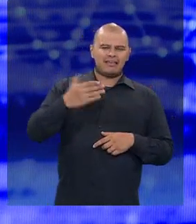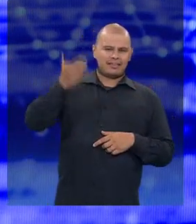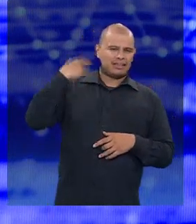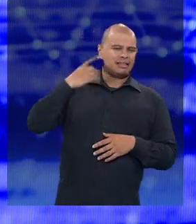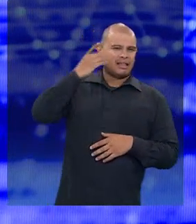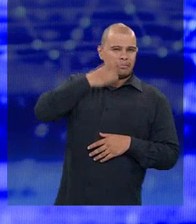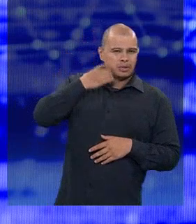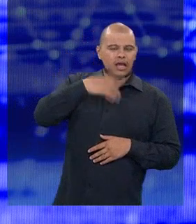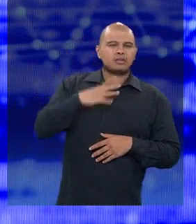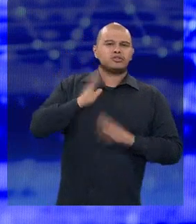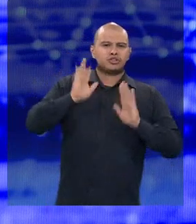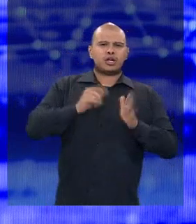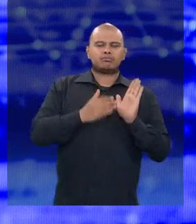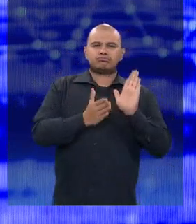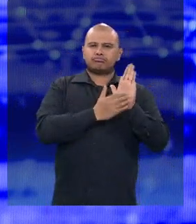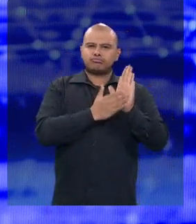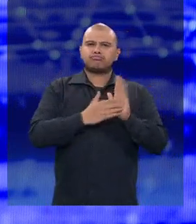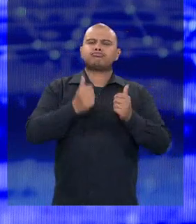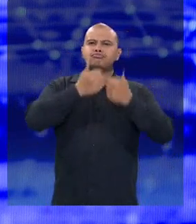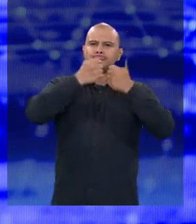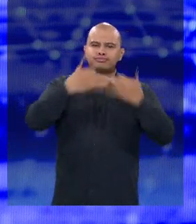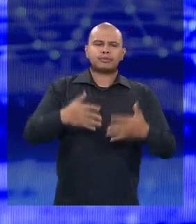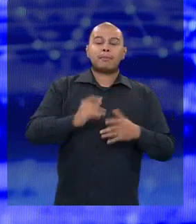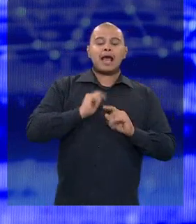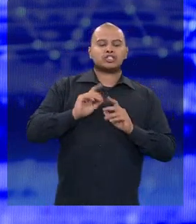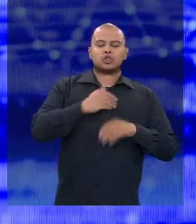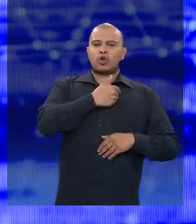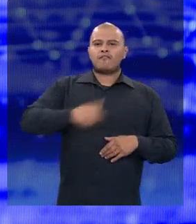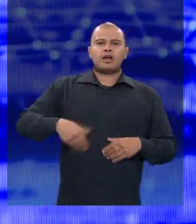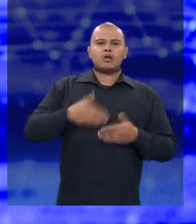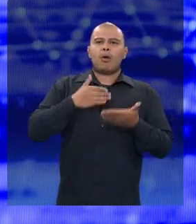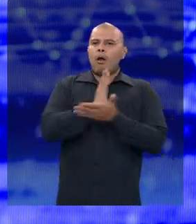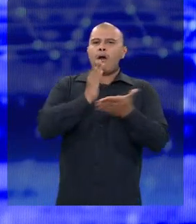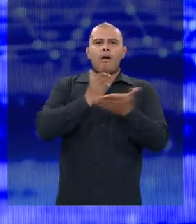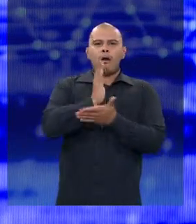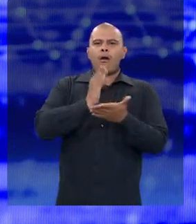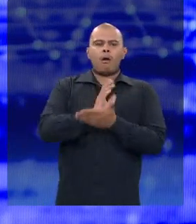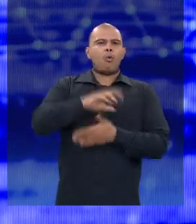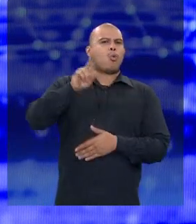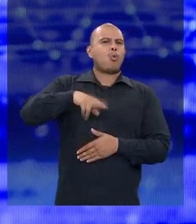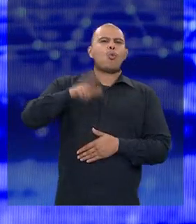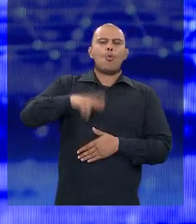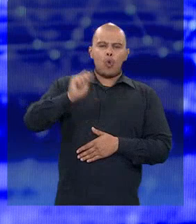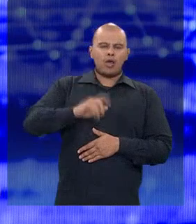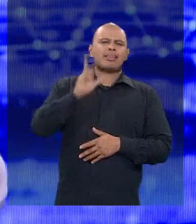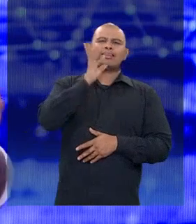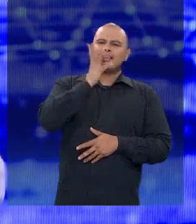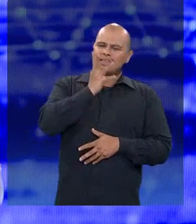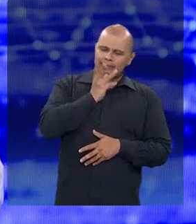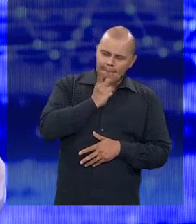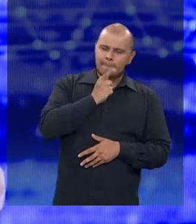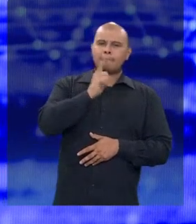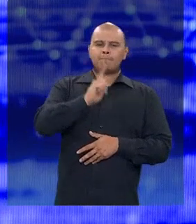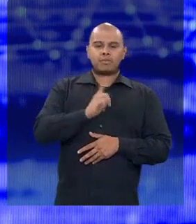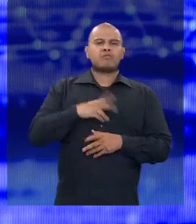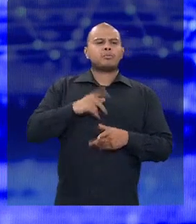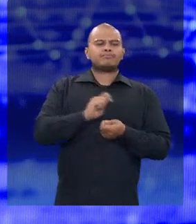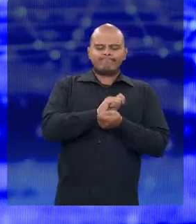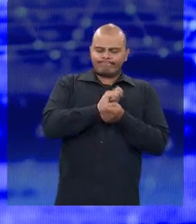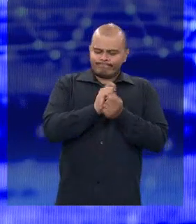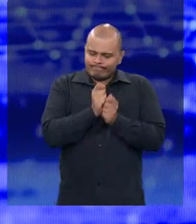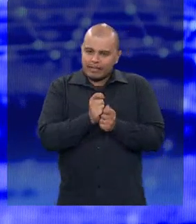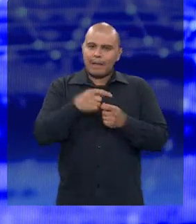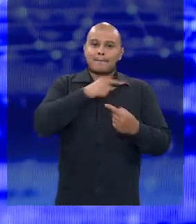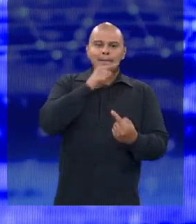nosso colocou lá para pautar e o governo nunca aprovava, nunca aprovava. Demorou demais. Vamos ajustar essas metas? Tem